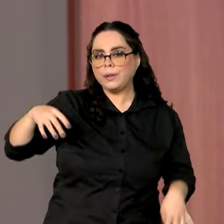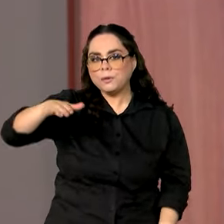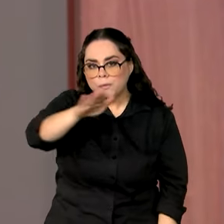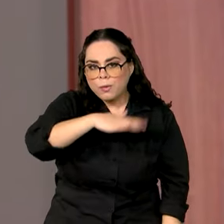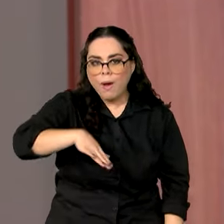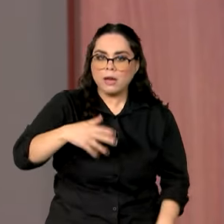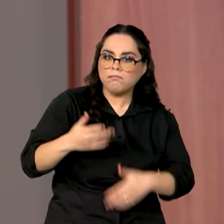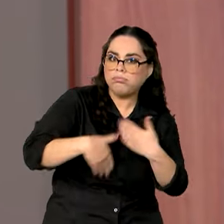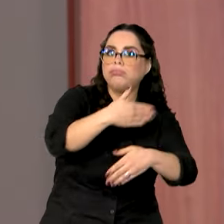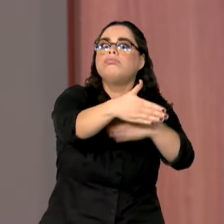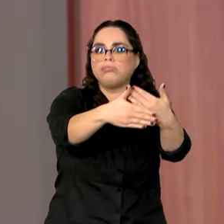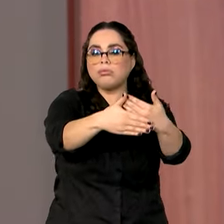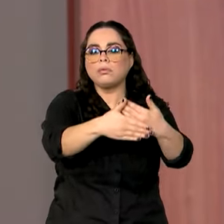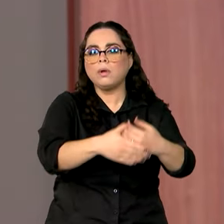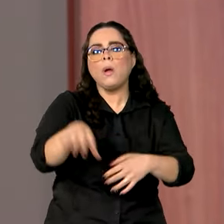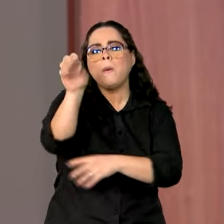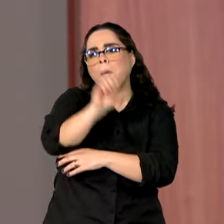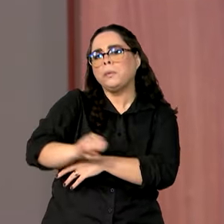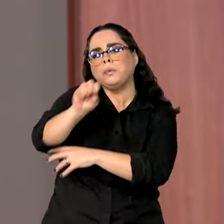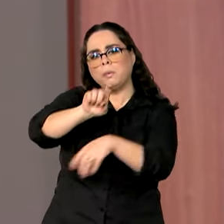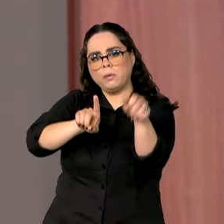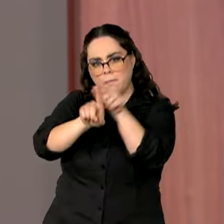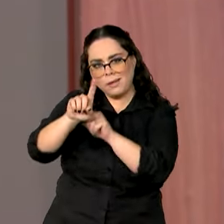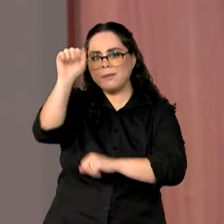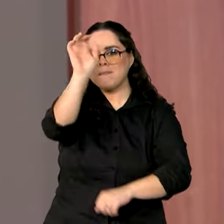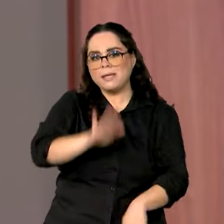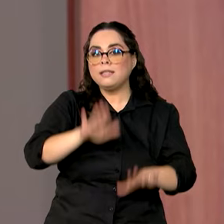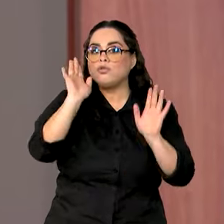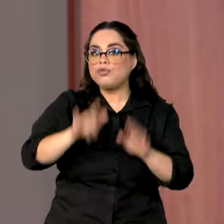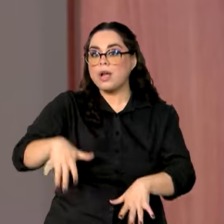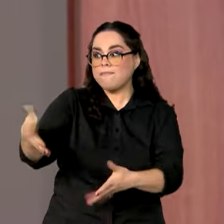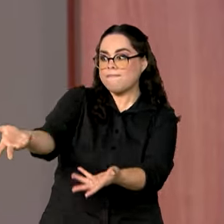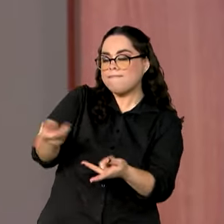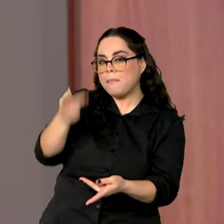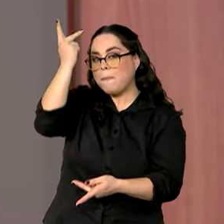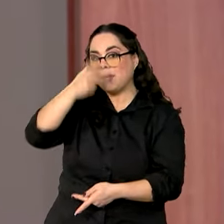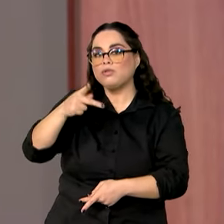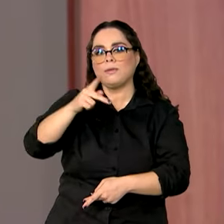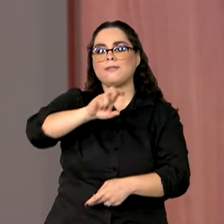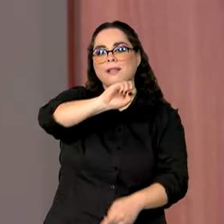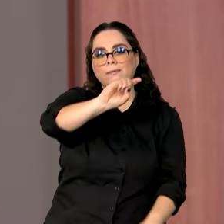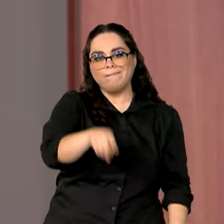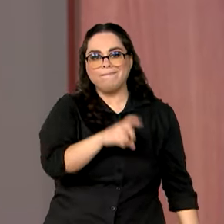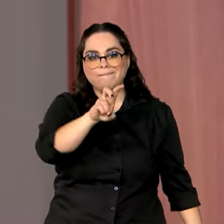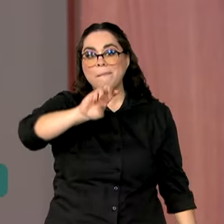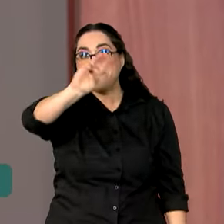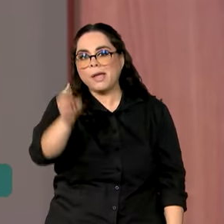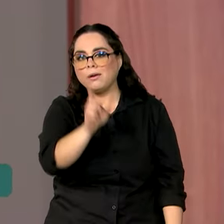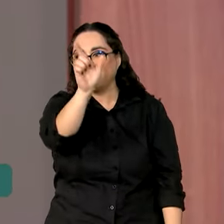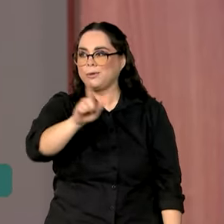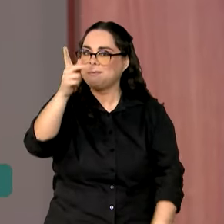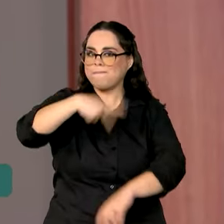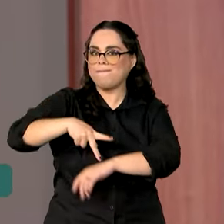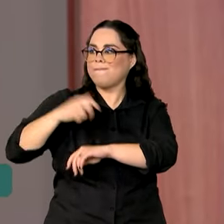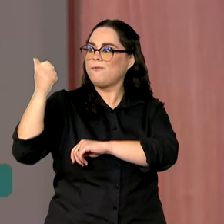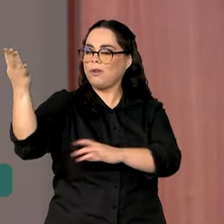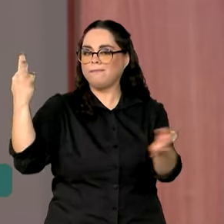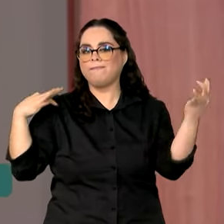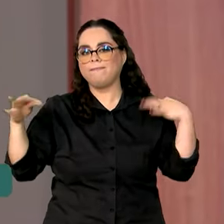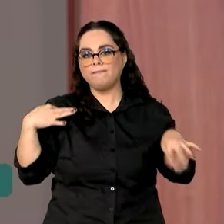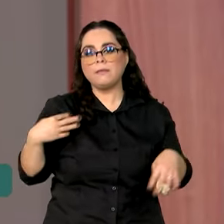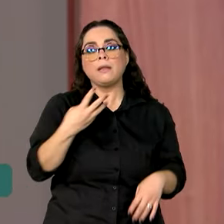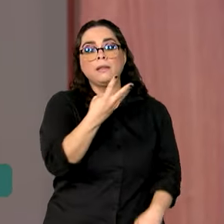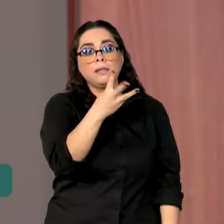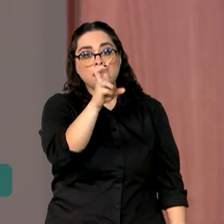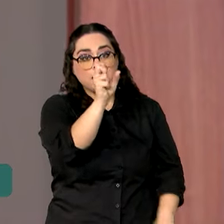aquecido. Em outubro, o Brasil recebeu mais de meio milhão de turistas internacionais, registrando o melhor resultado dos últimos